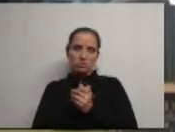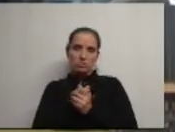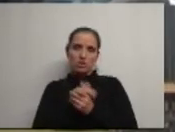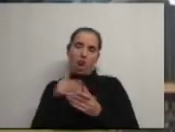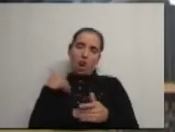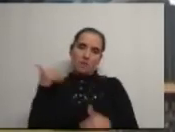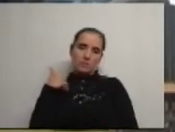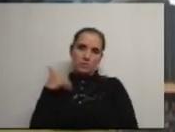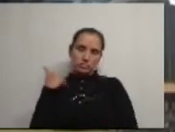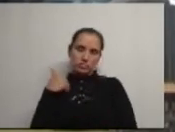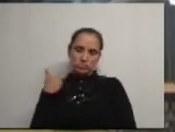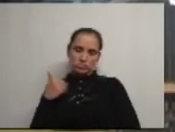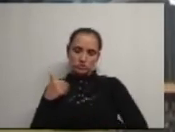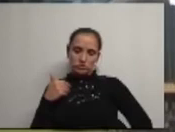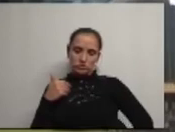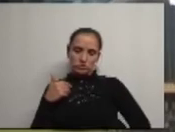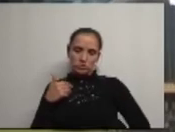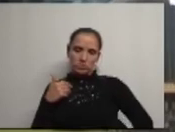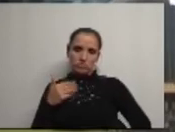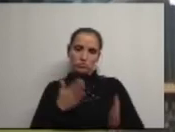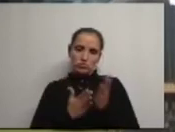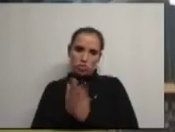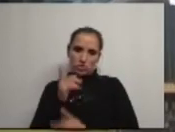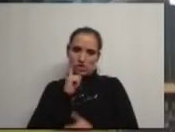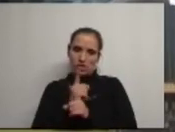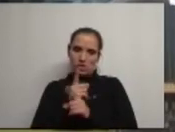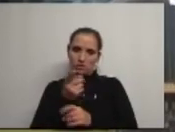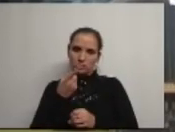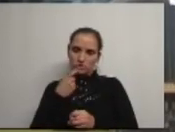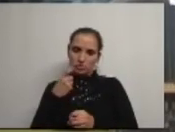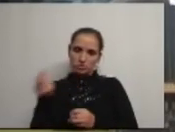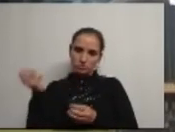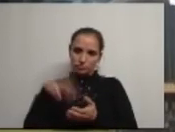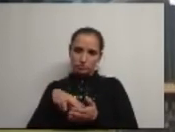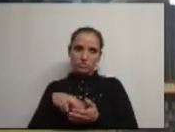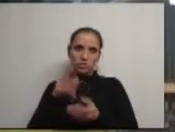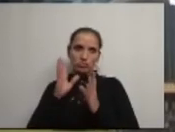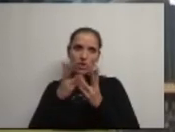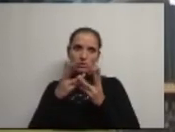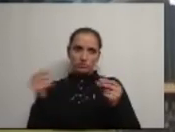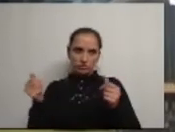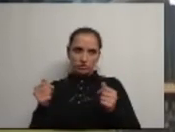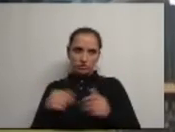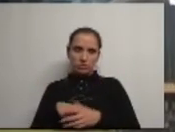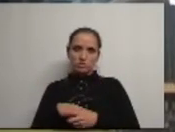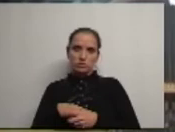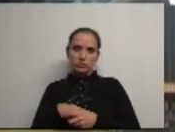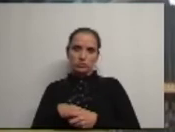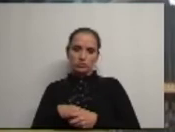lamento lamento que continue a trazer essa questão para a pasta pública depois dela estar devidamente e